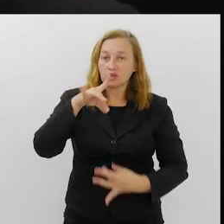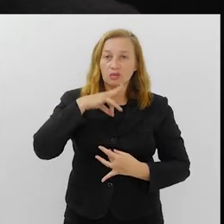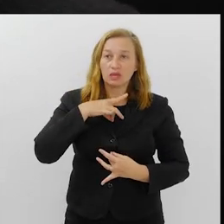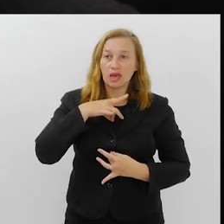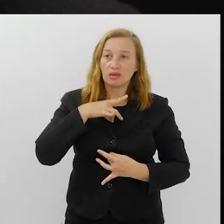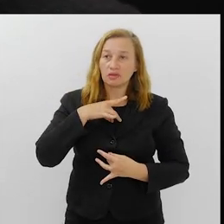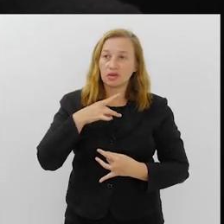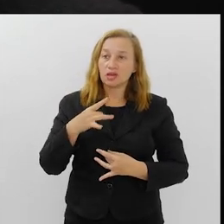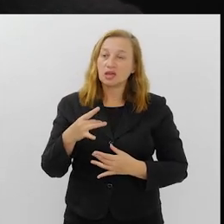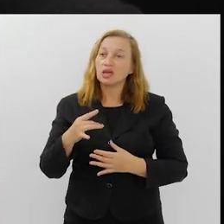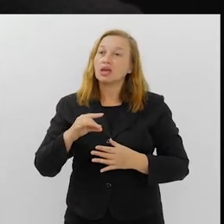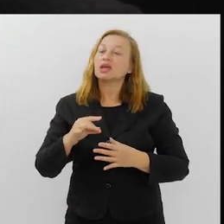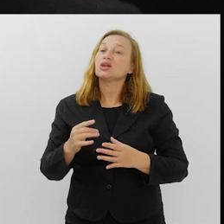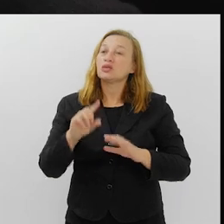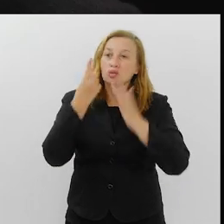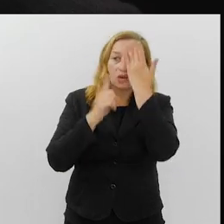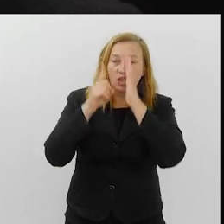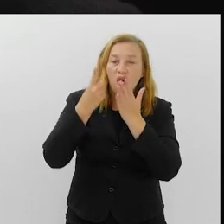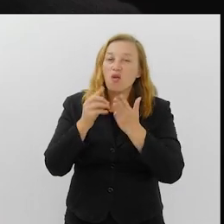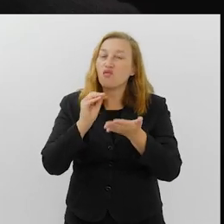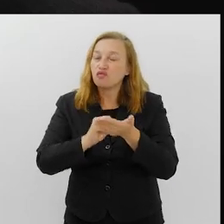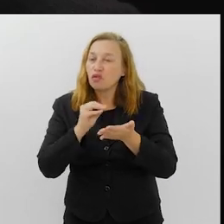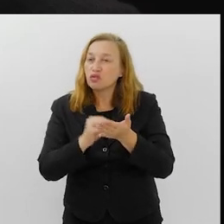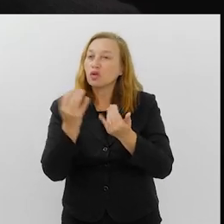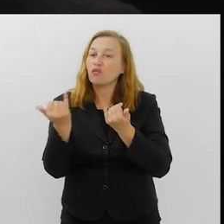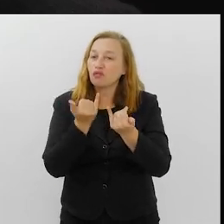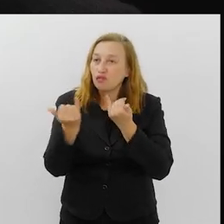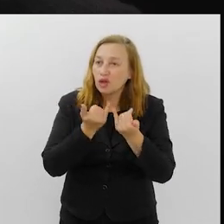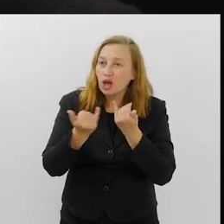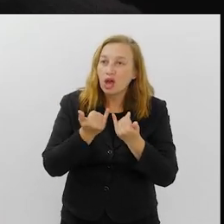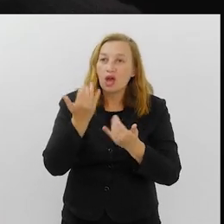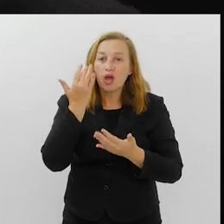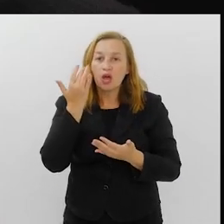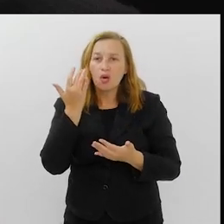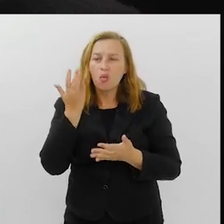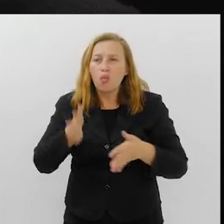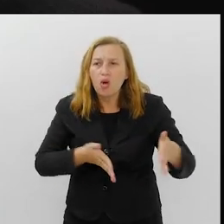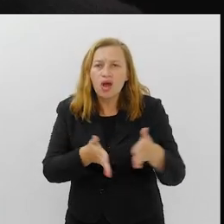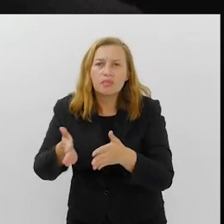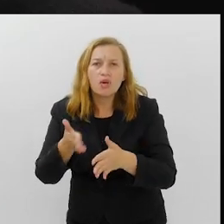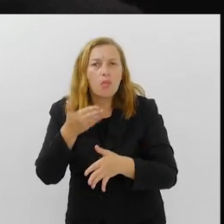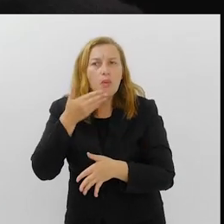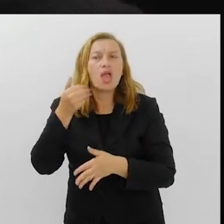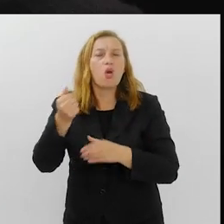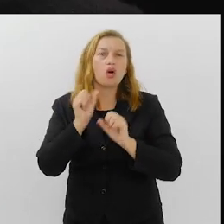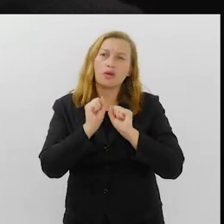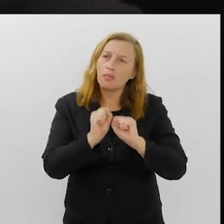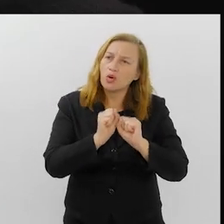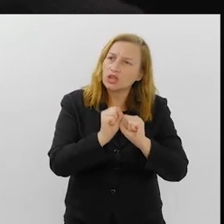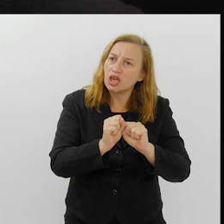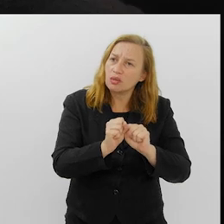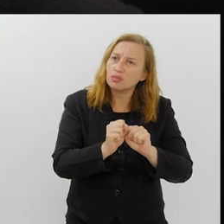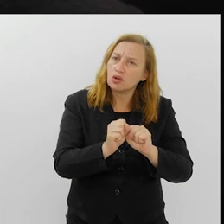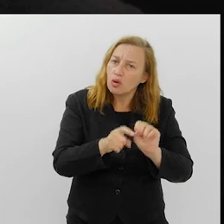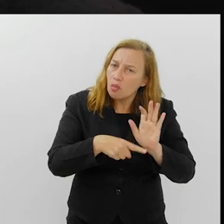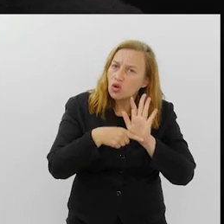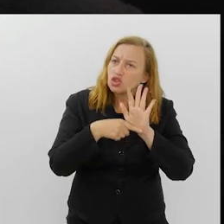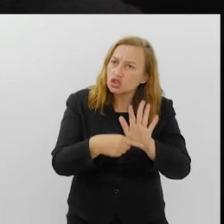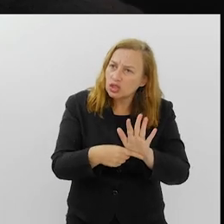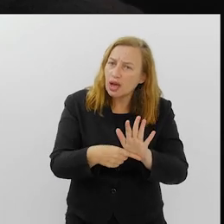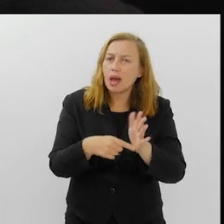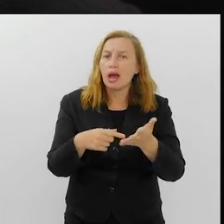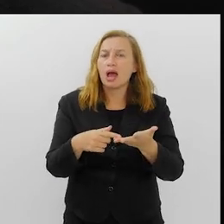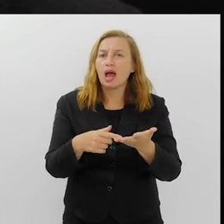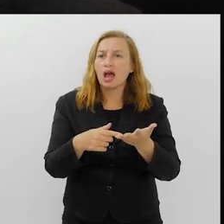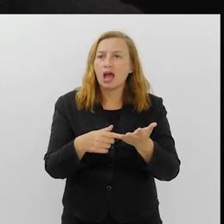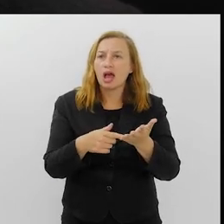que militam no carnaval. acho que falta essa informação. E que caminho você acha que pode ser esse? Que maneira que a gente pode jogar isso para o público, para o